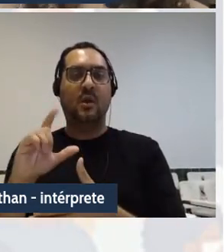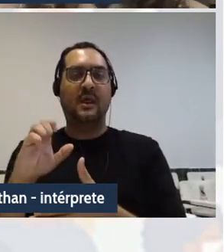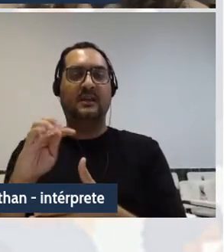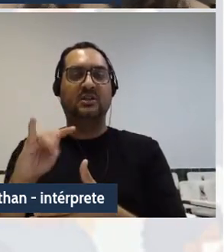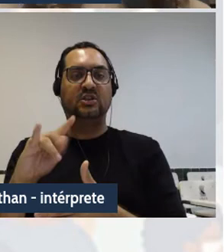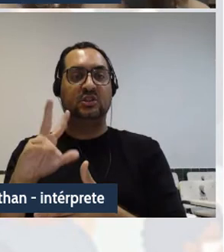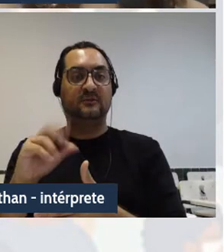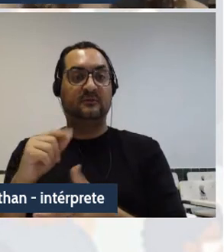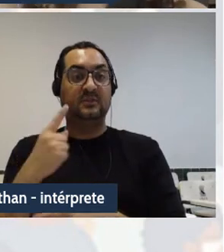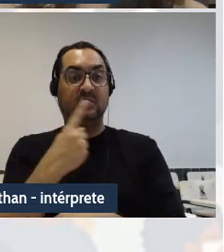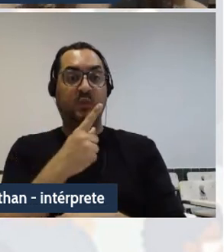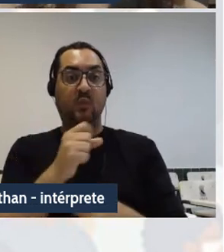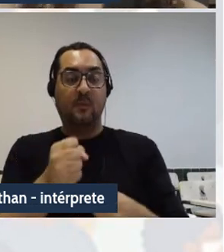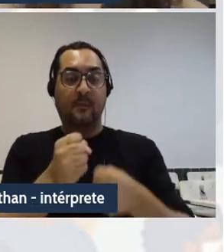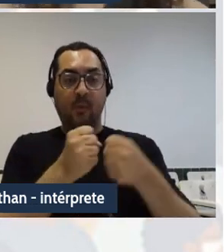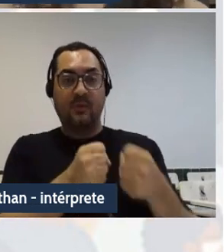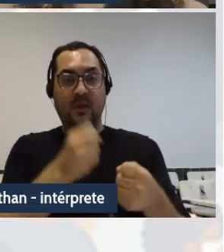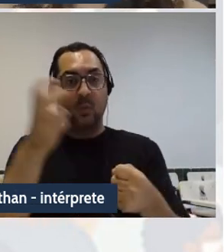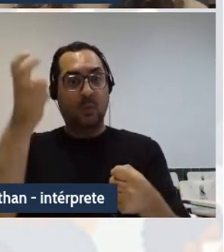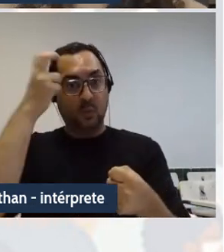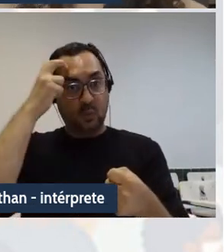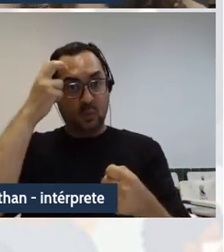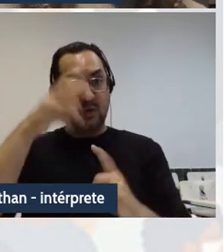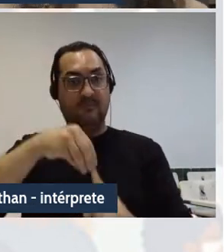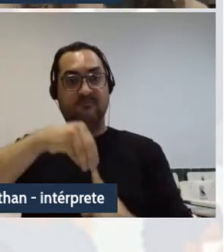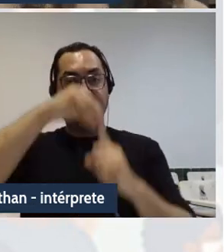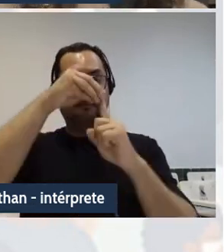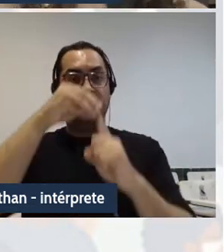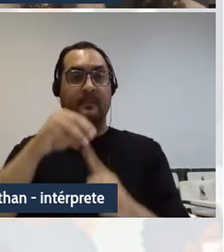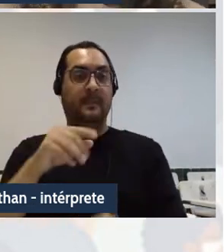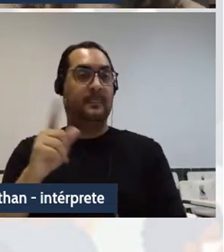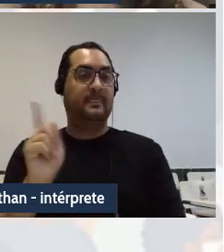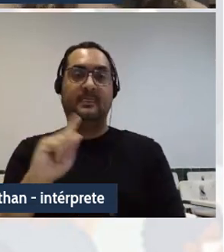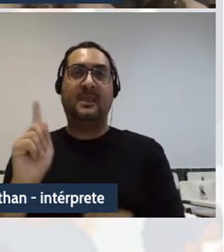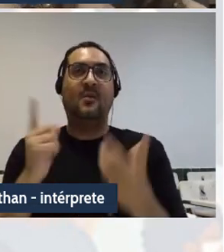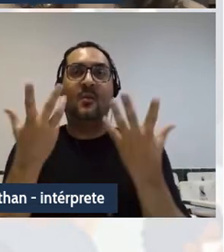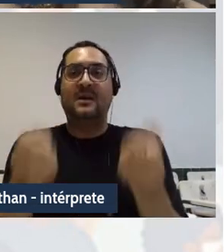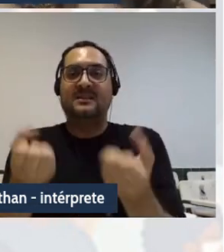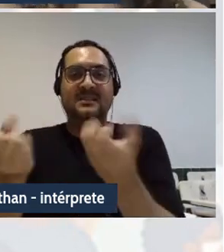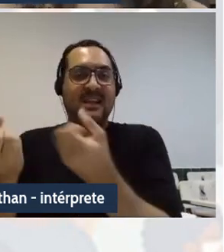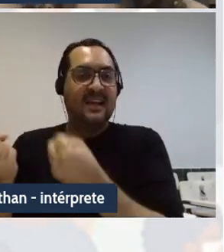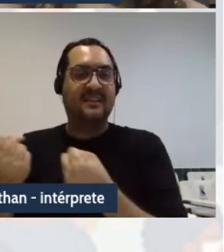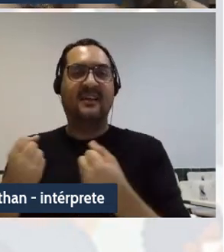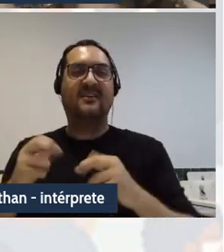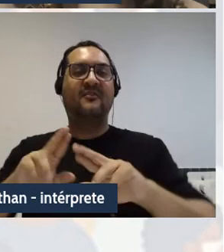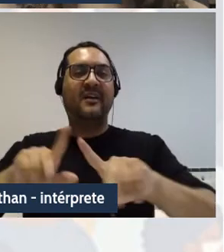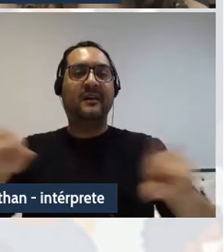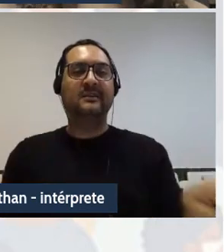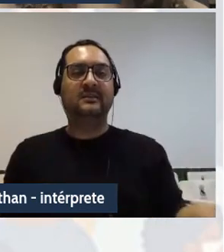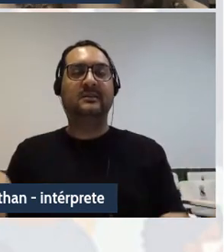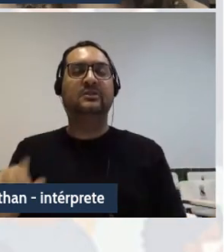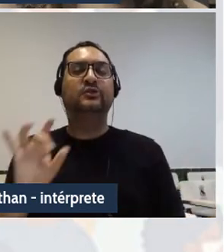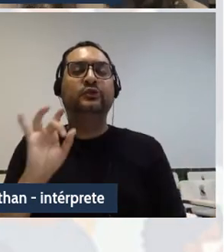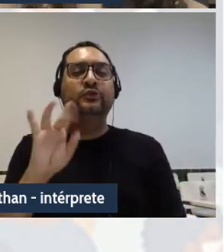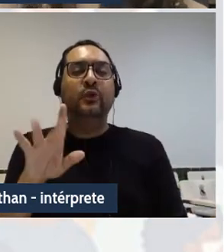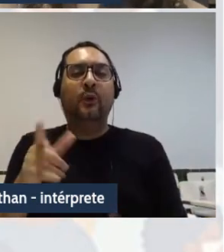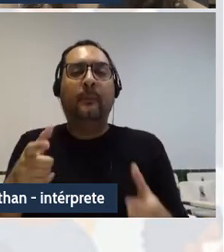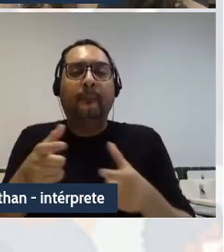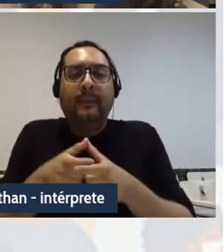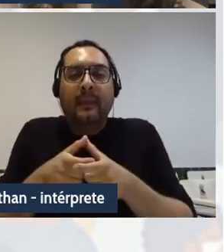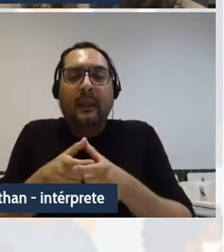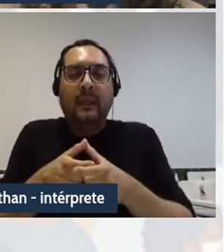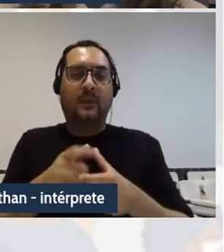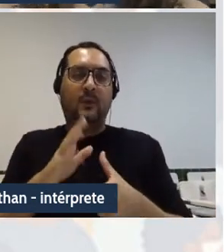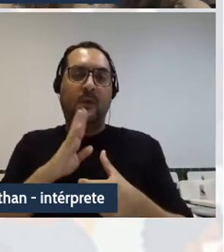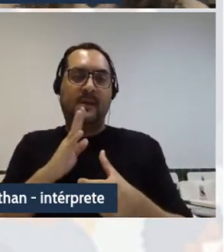dominante não compreende muitas coisas, somente um pequeno território do saber real.